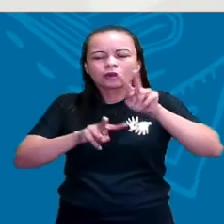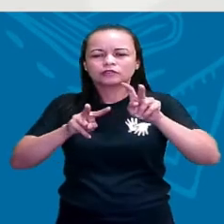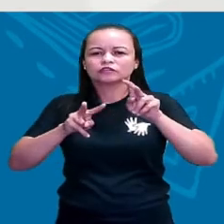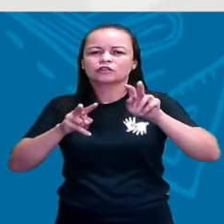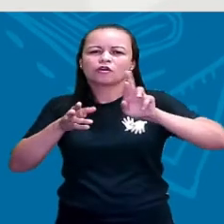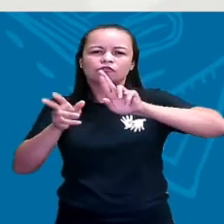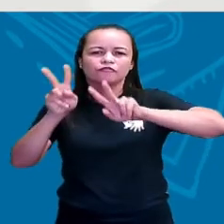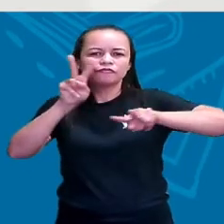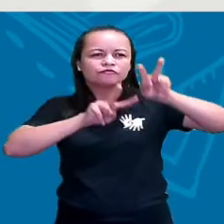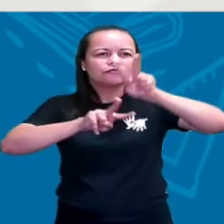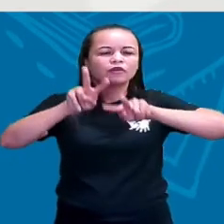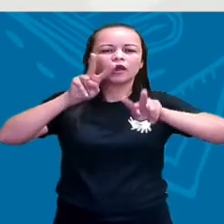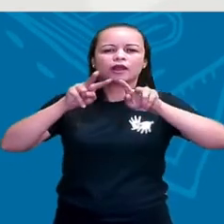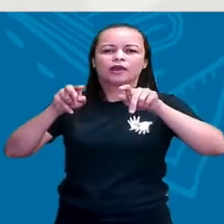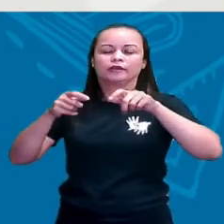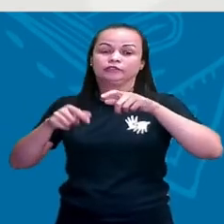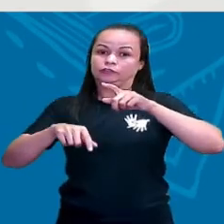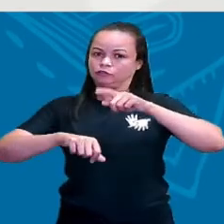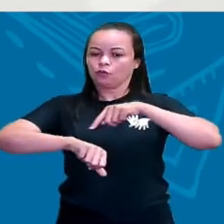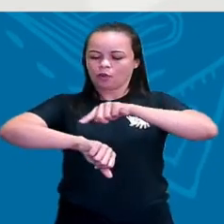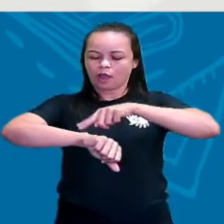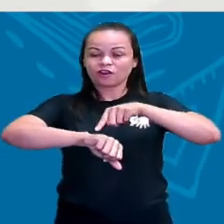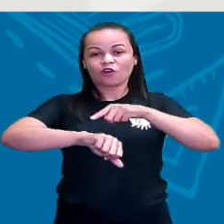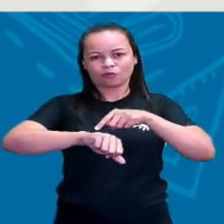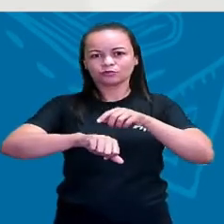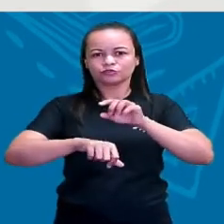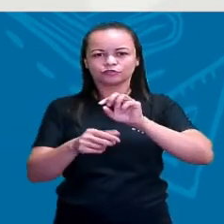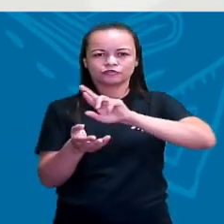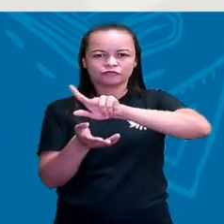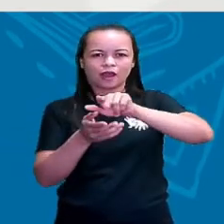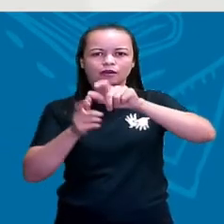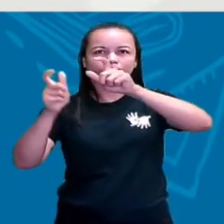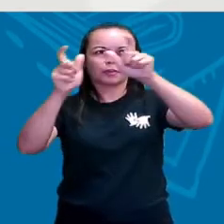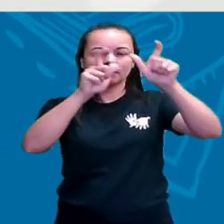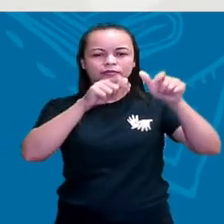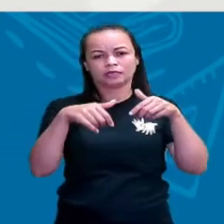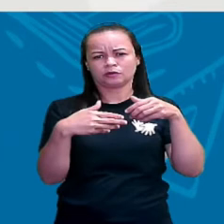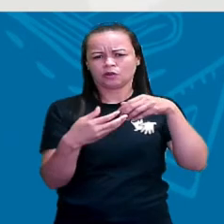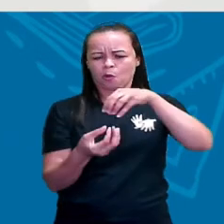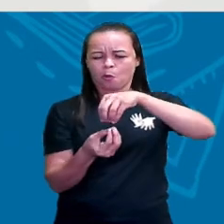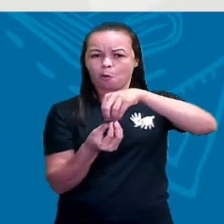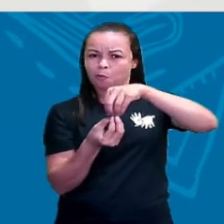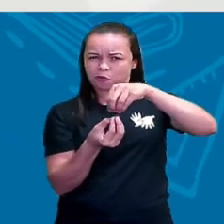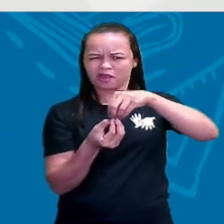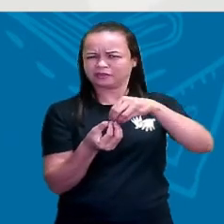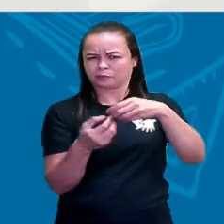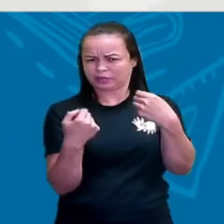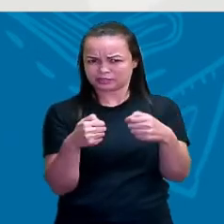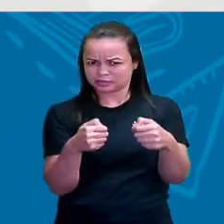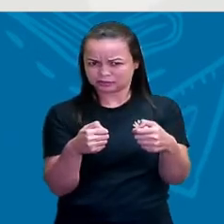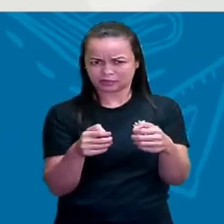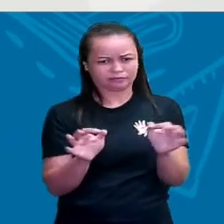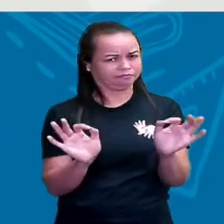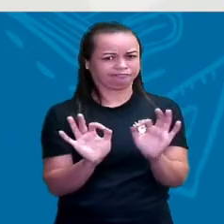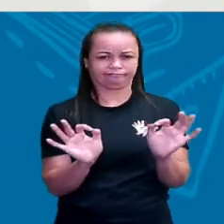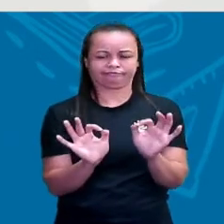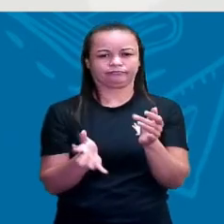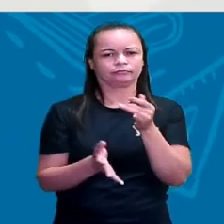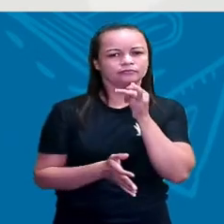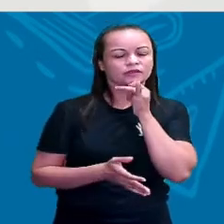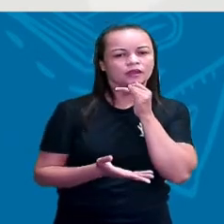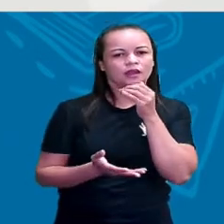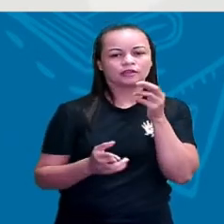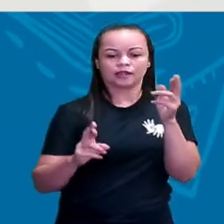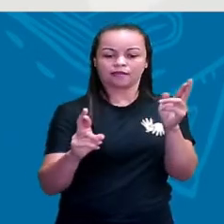em vários instrumentos. Não precisamos mais daquela ampulheta, por exemplo. Mas percebam daquela